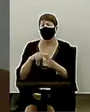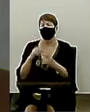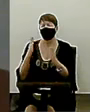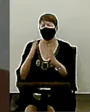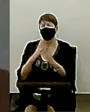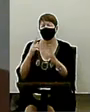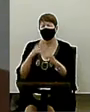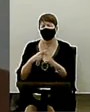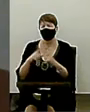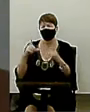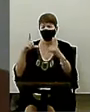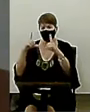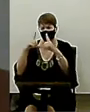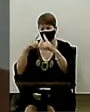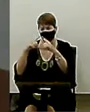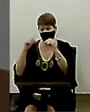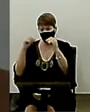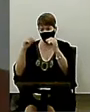em 1956.